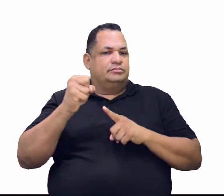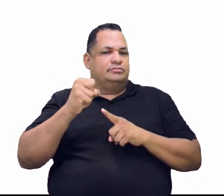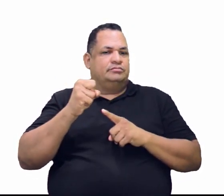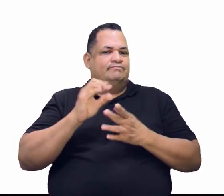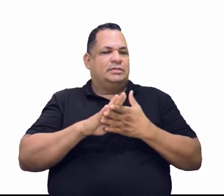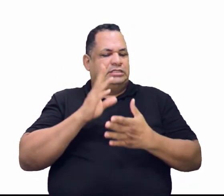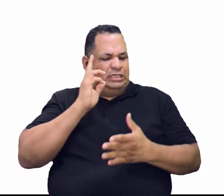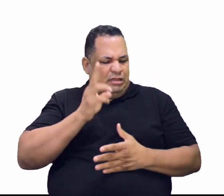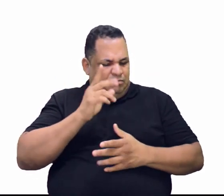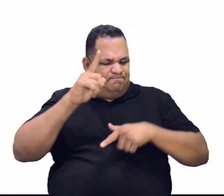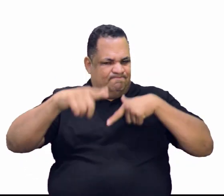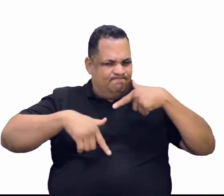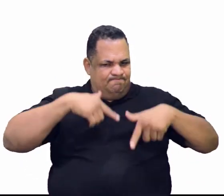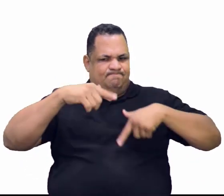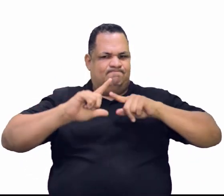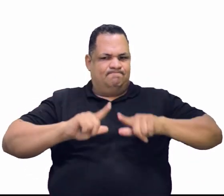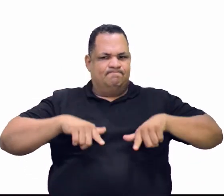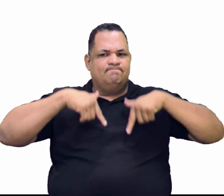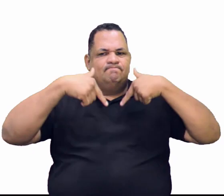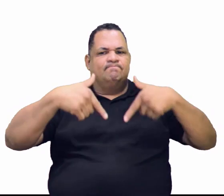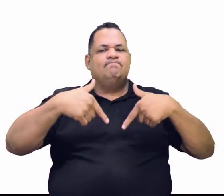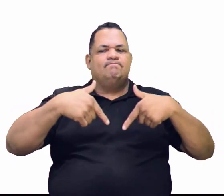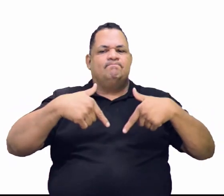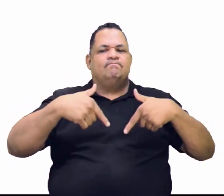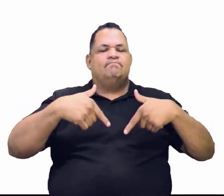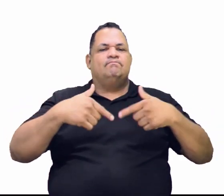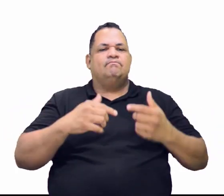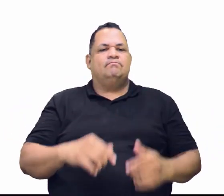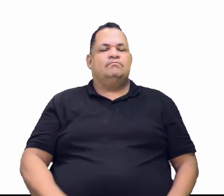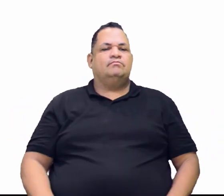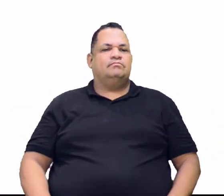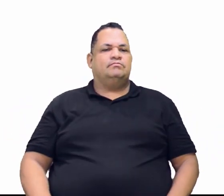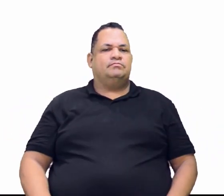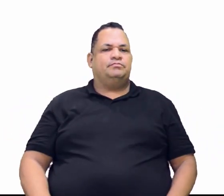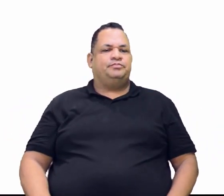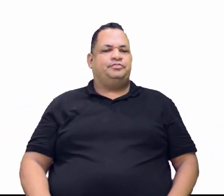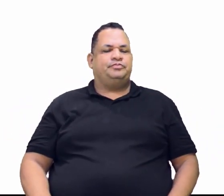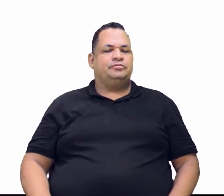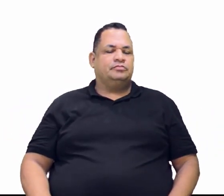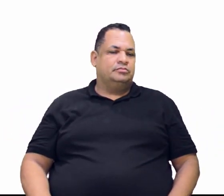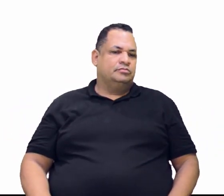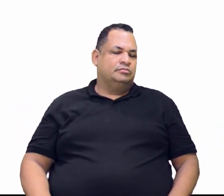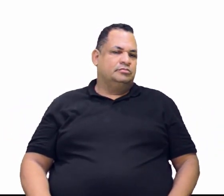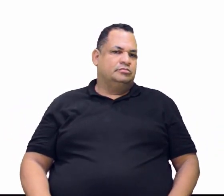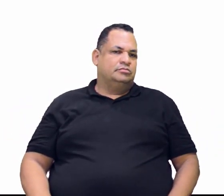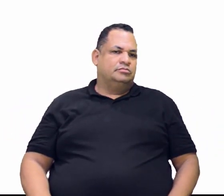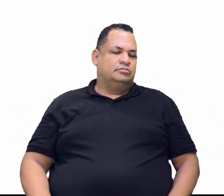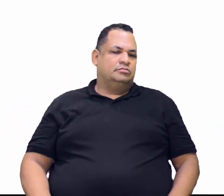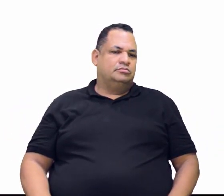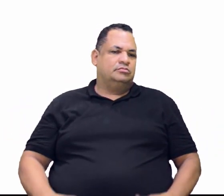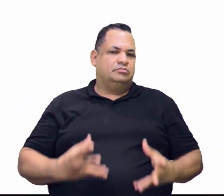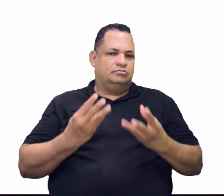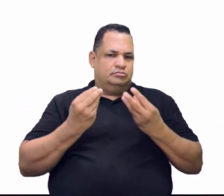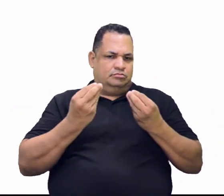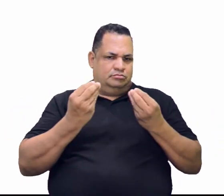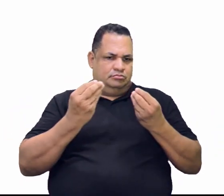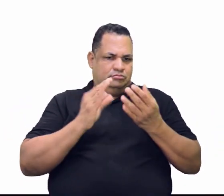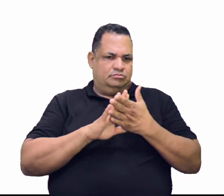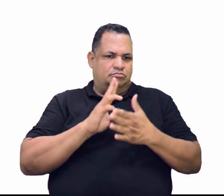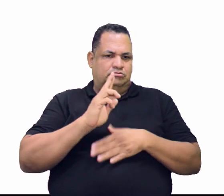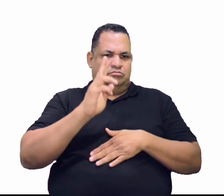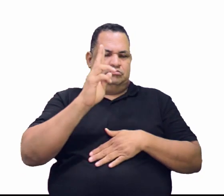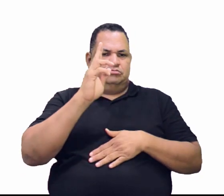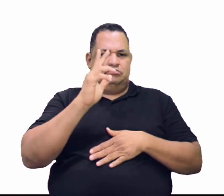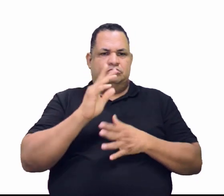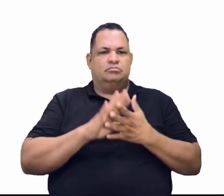na batalha. Isso aí é o trabalho manual. Muitos, muitos, seguiu esse